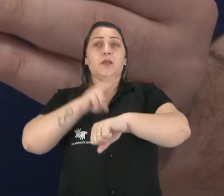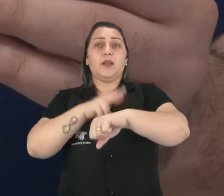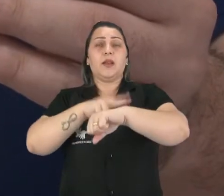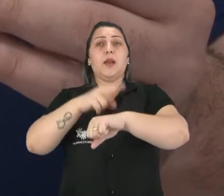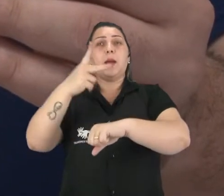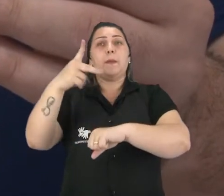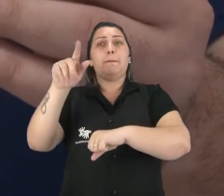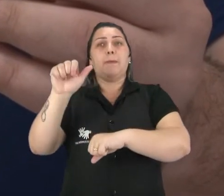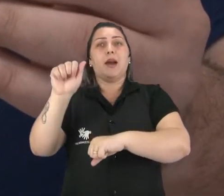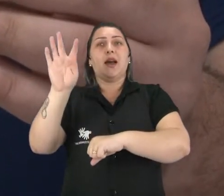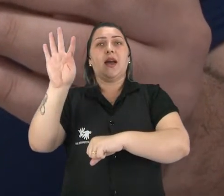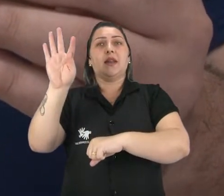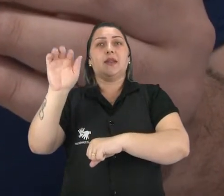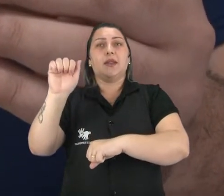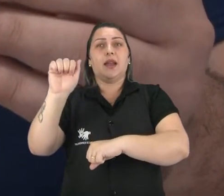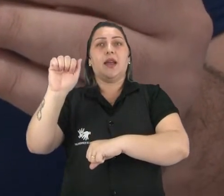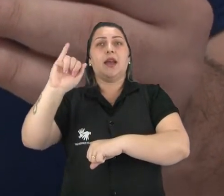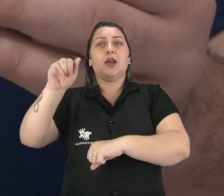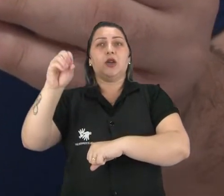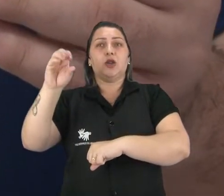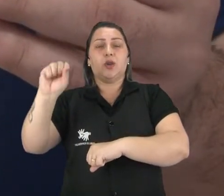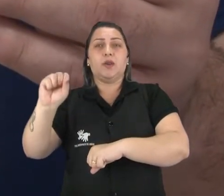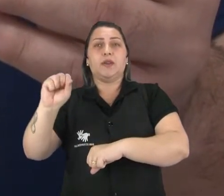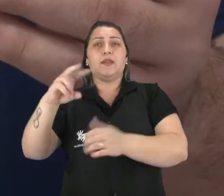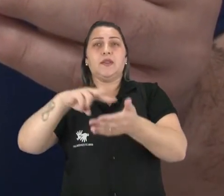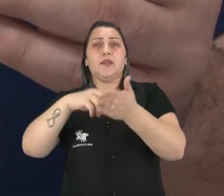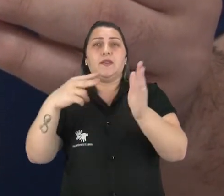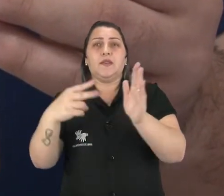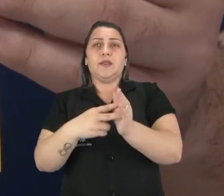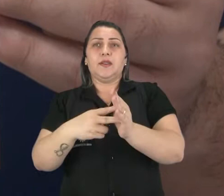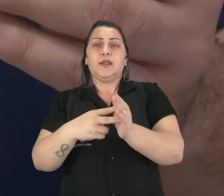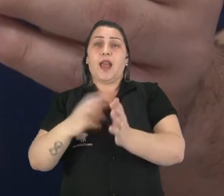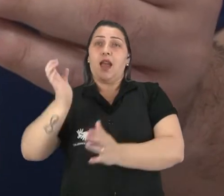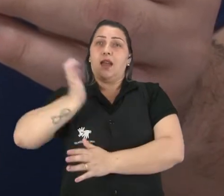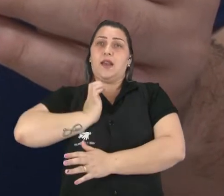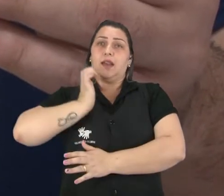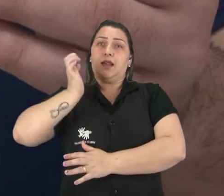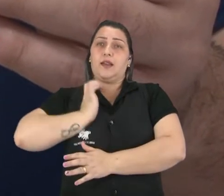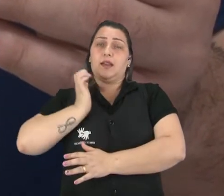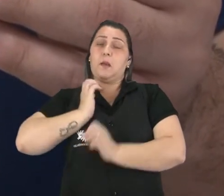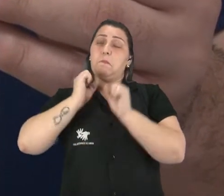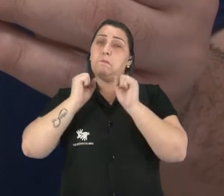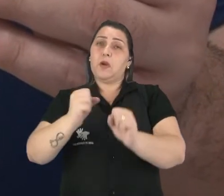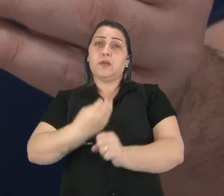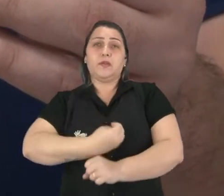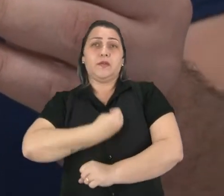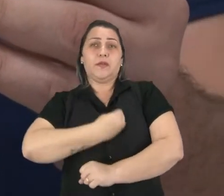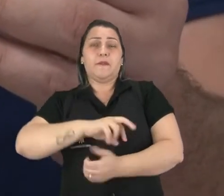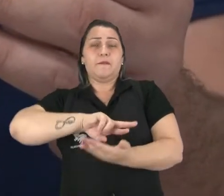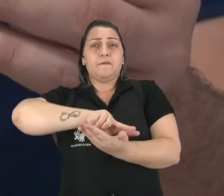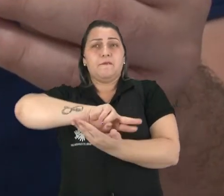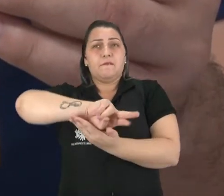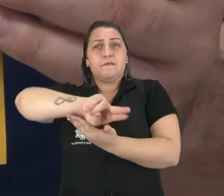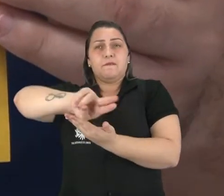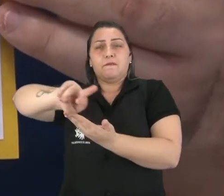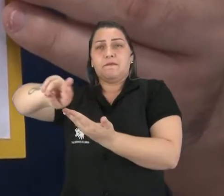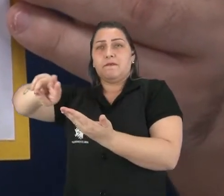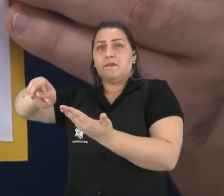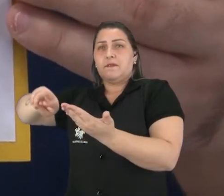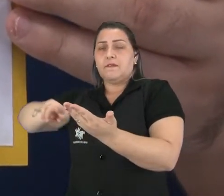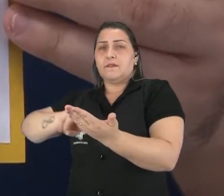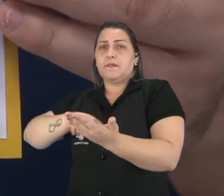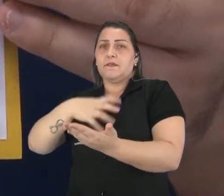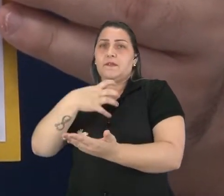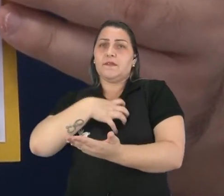pataxós, que simboliza fartura. Neste dia, pode-se vivenciar várias manifestações culturais dos